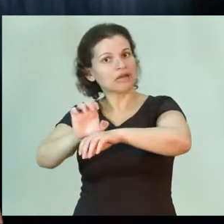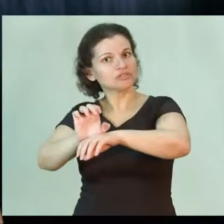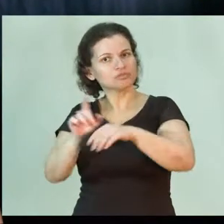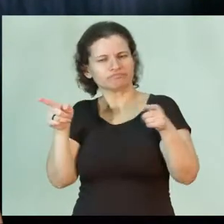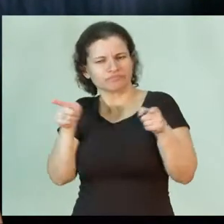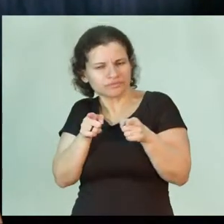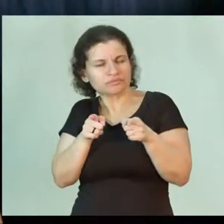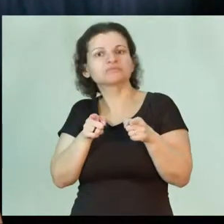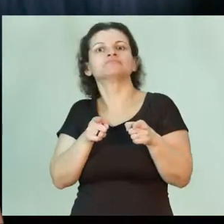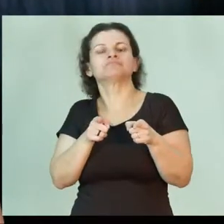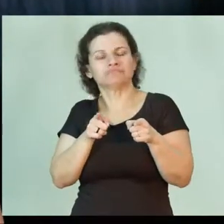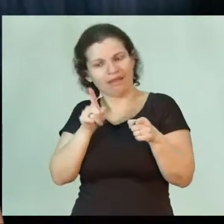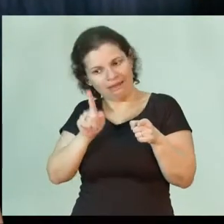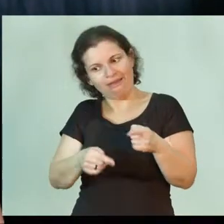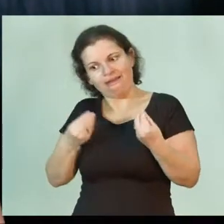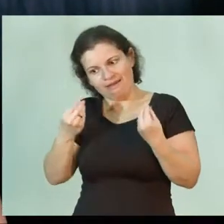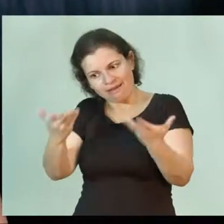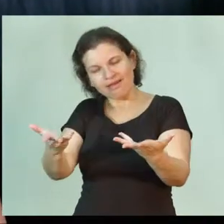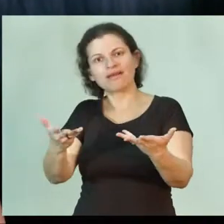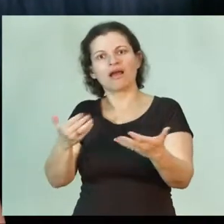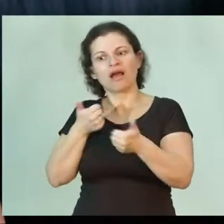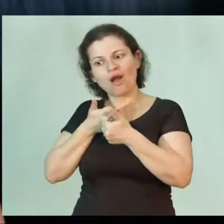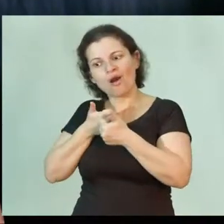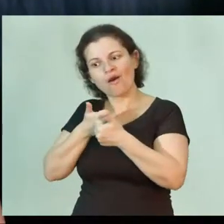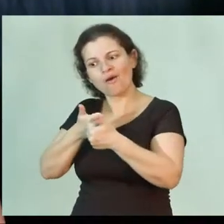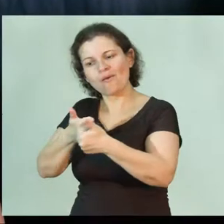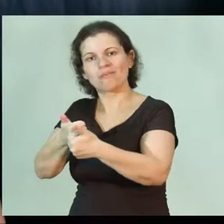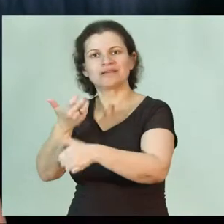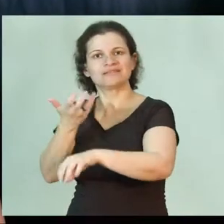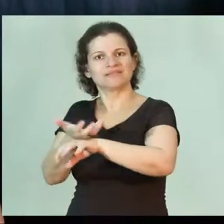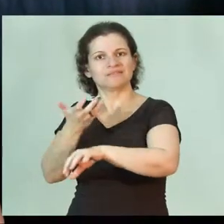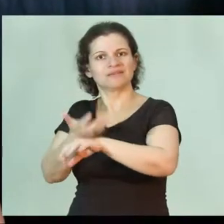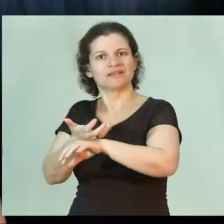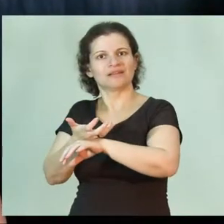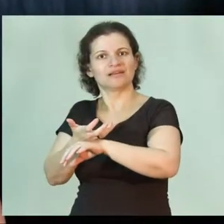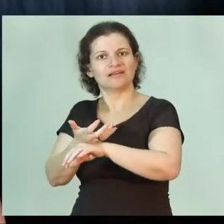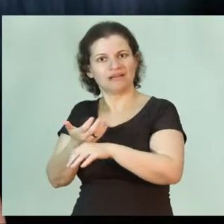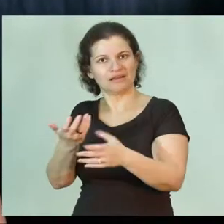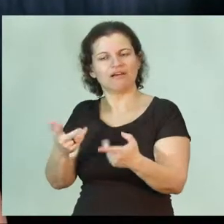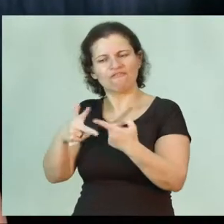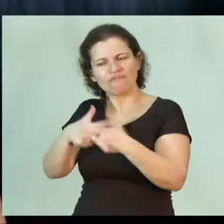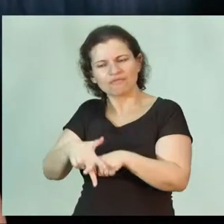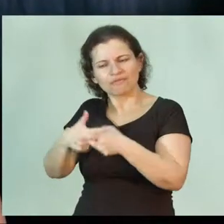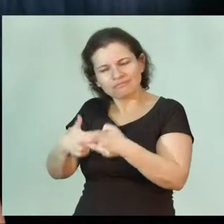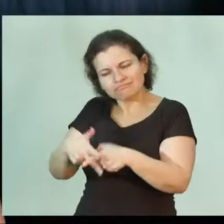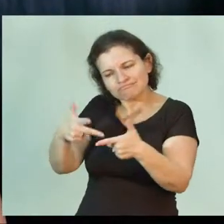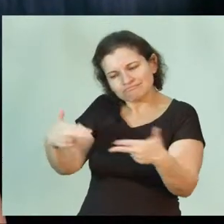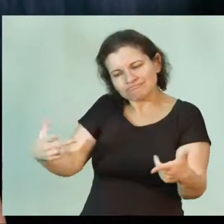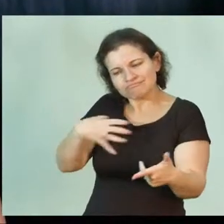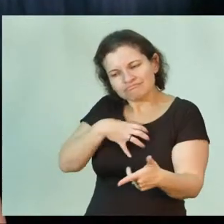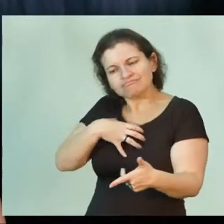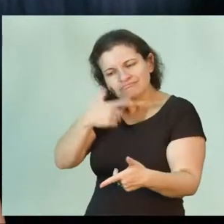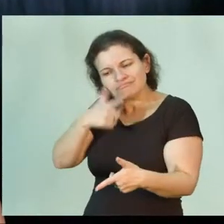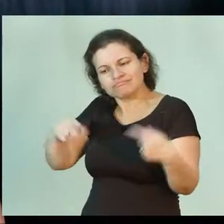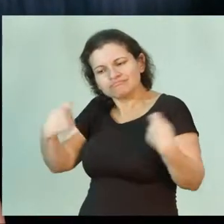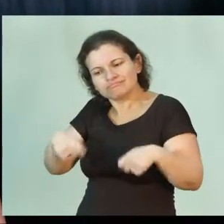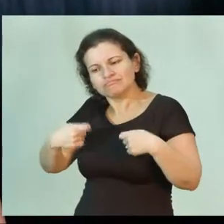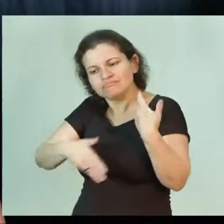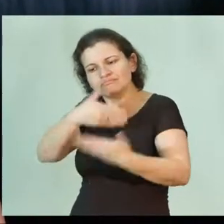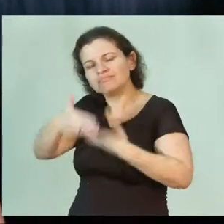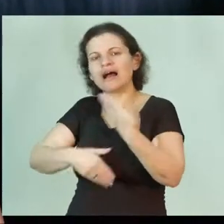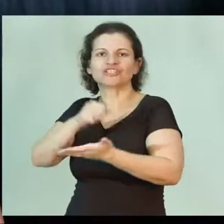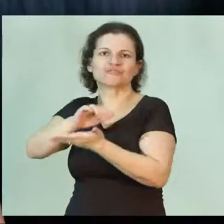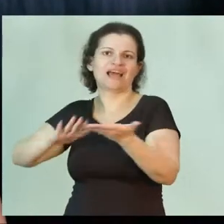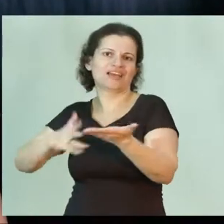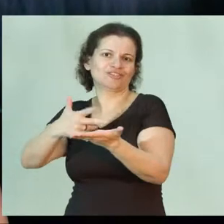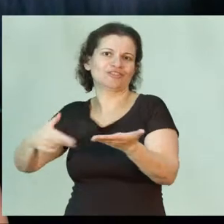alguns estágios curtos, que serão acompanhados de disciplinas que vão dar para os alunos as ferramentas necessárias para eles desempenharem